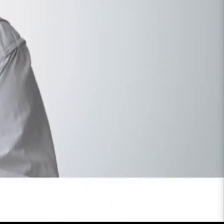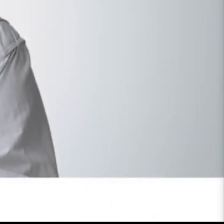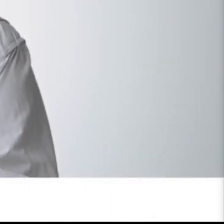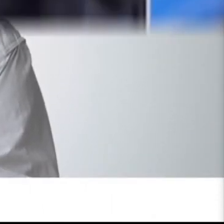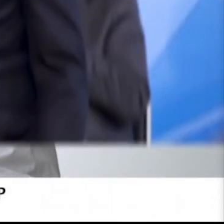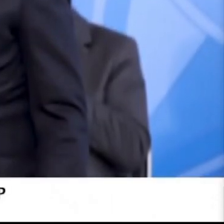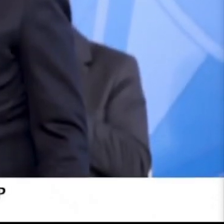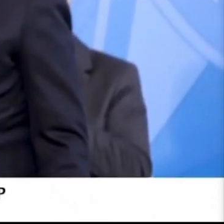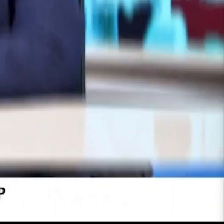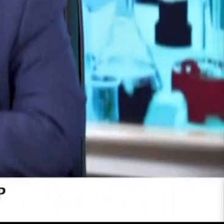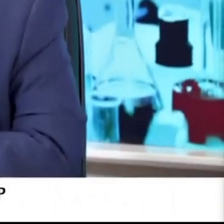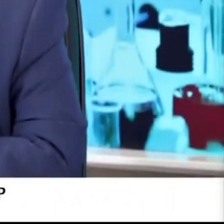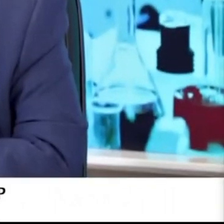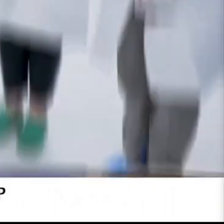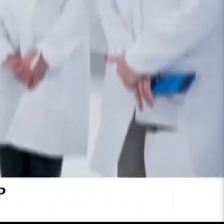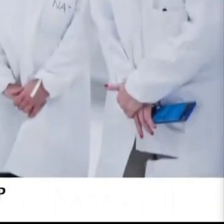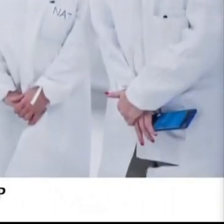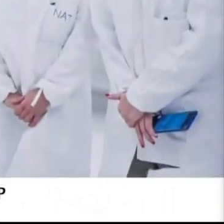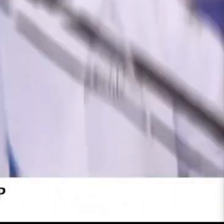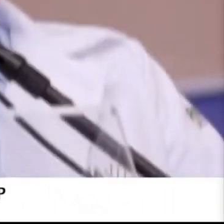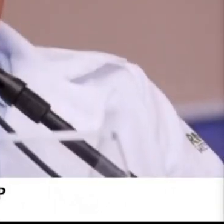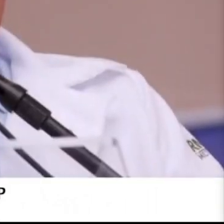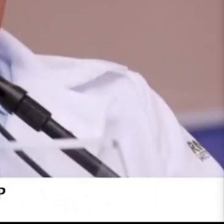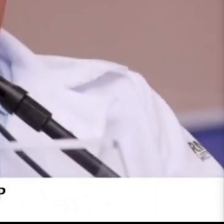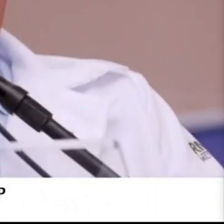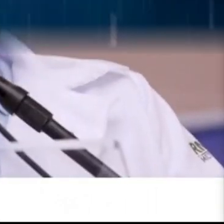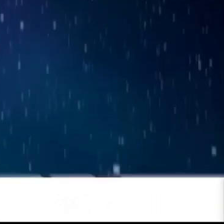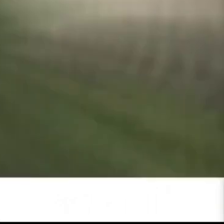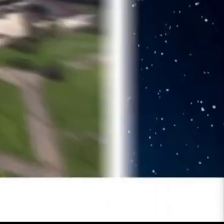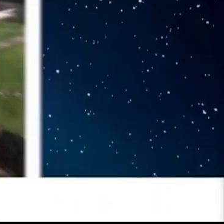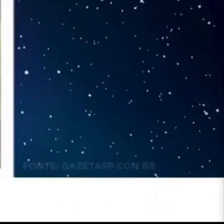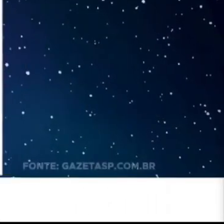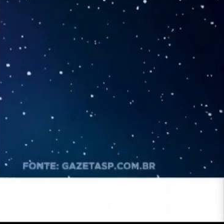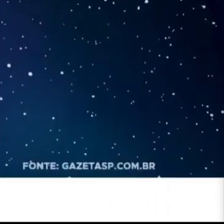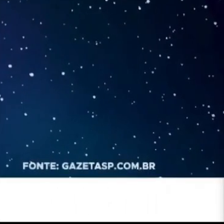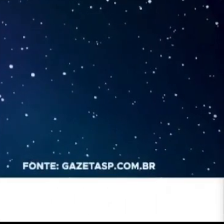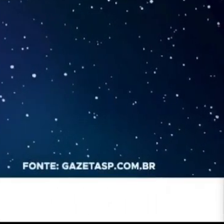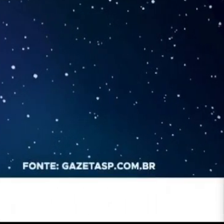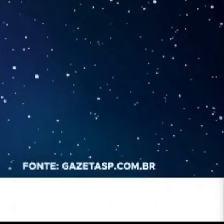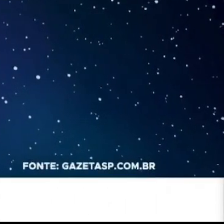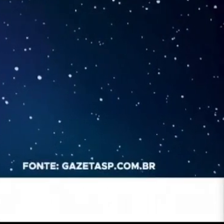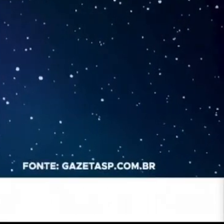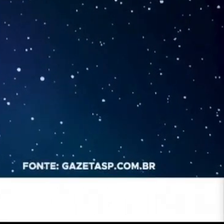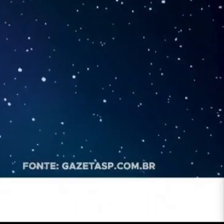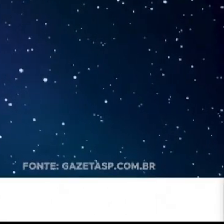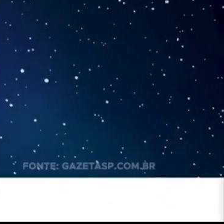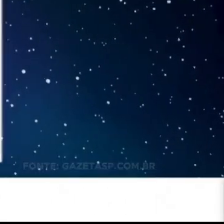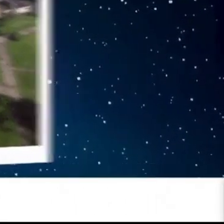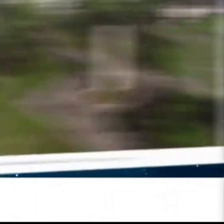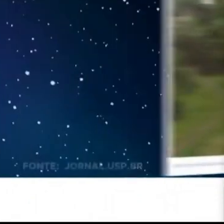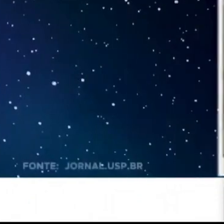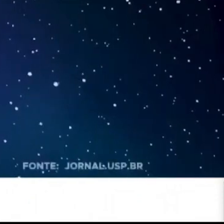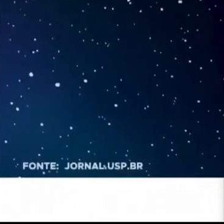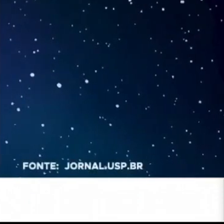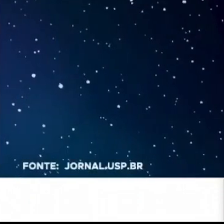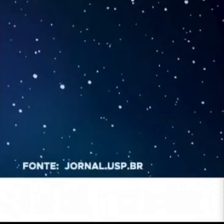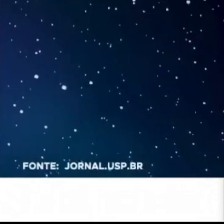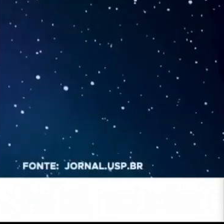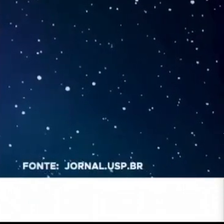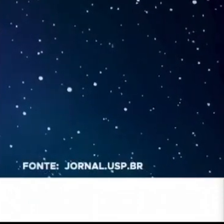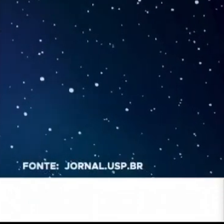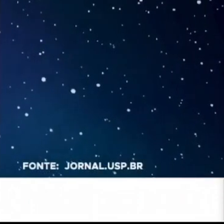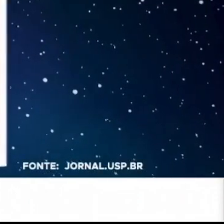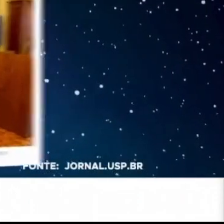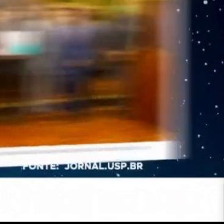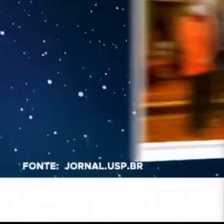transplante. Como ministro, eu apoiei parceria com a USP para pesquisa e utilização de rins de animais compatíveis para